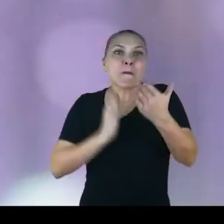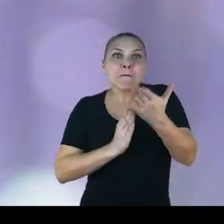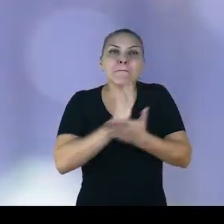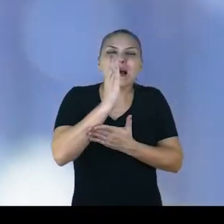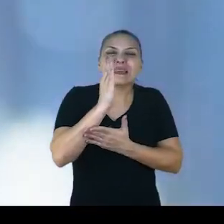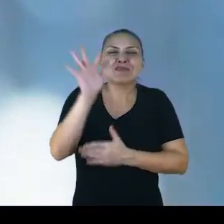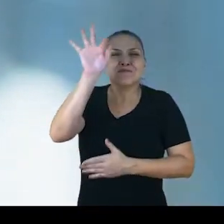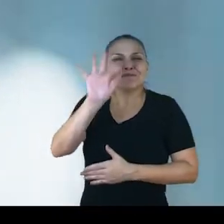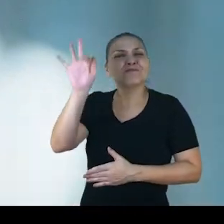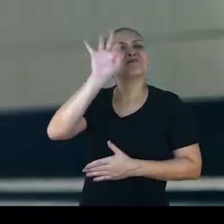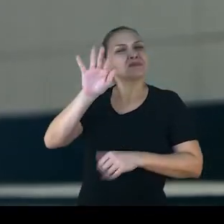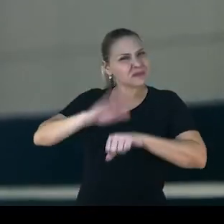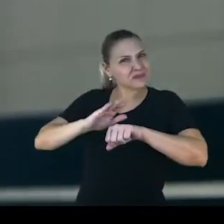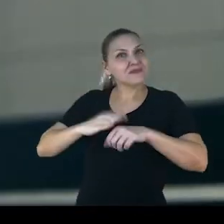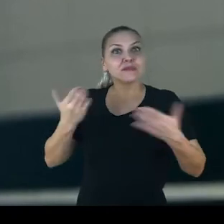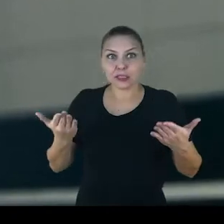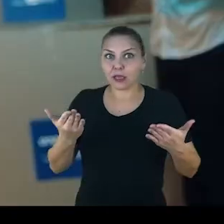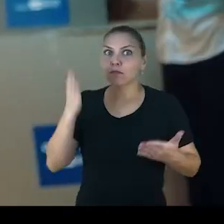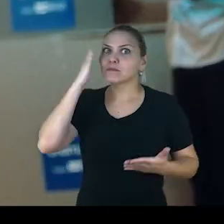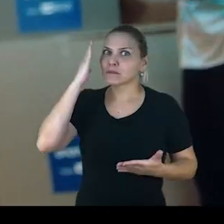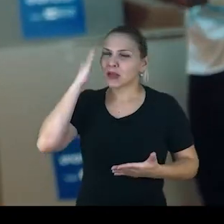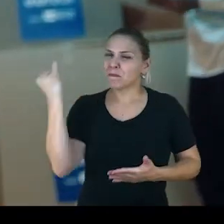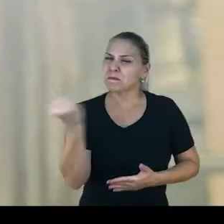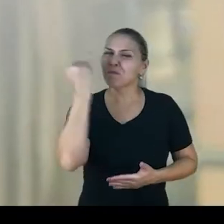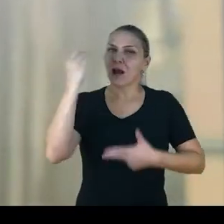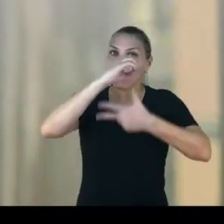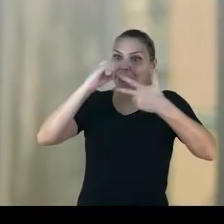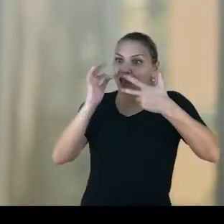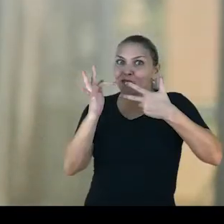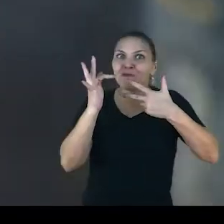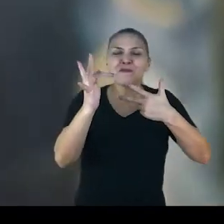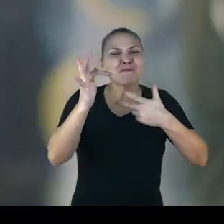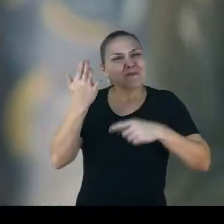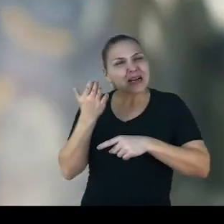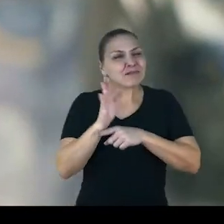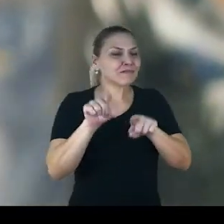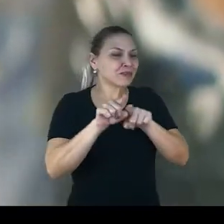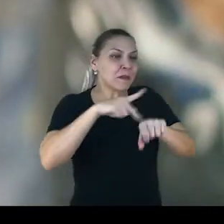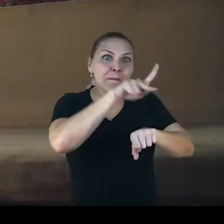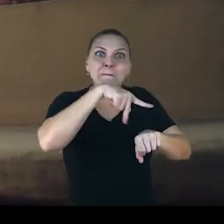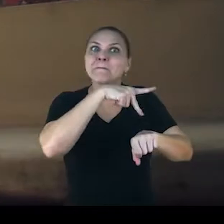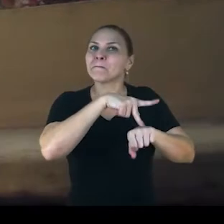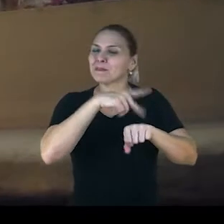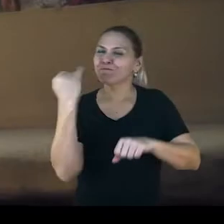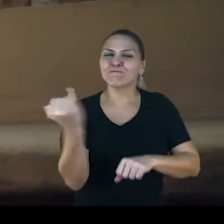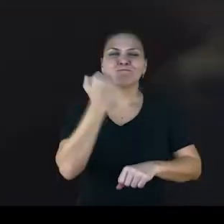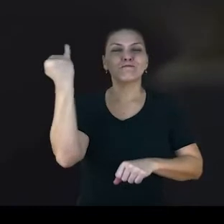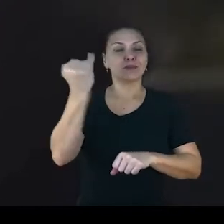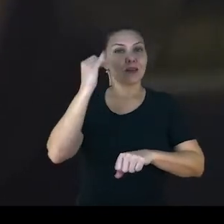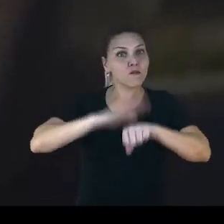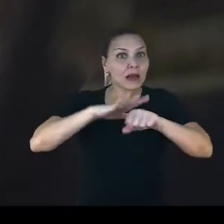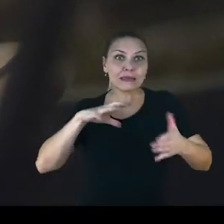superior. Porque a gente sabe a importância do Enem para o seu futuro e para o país. Faça sua